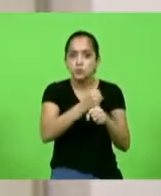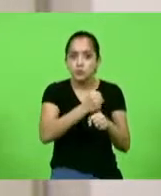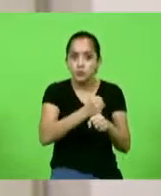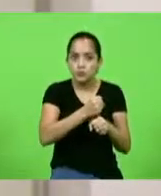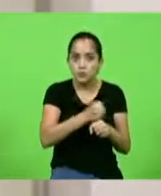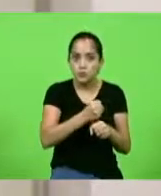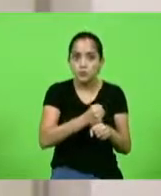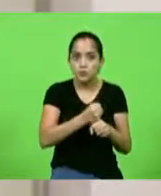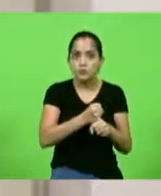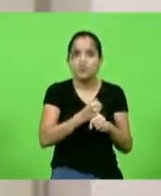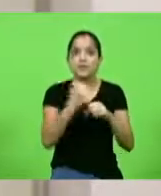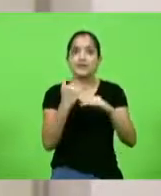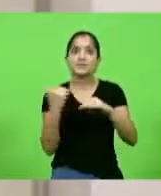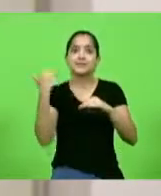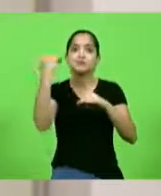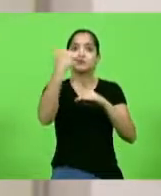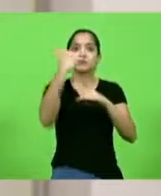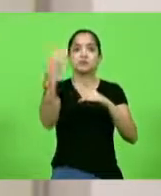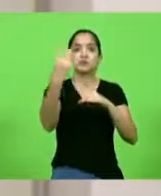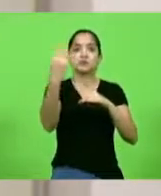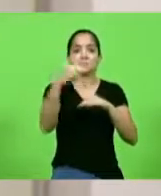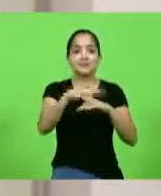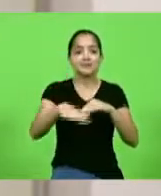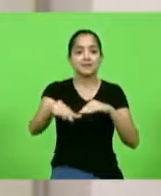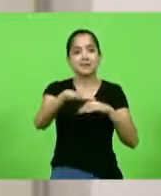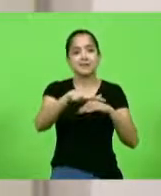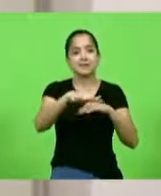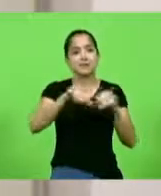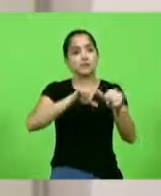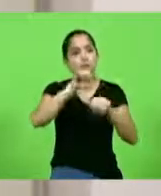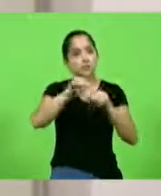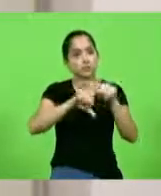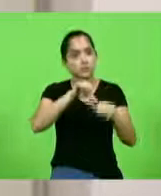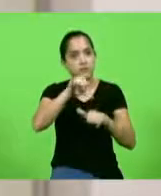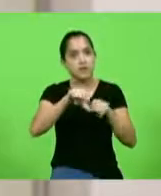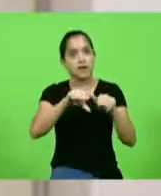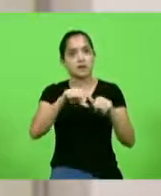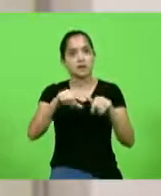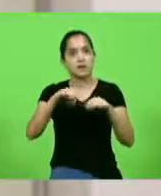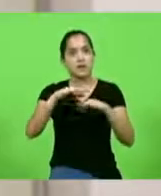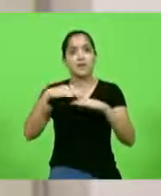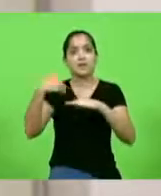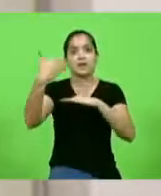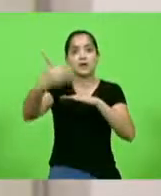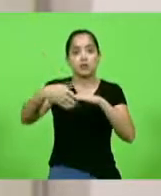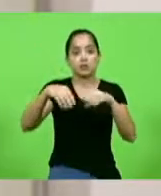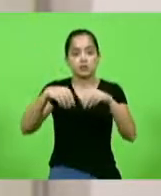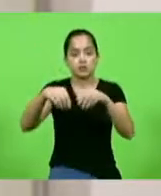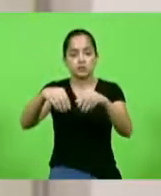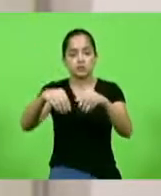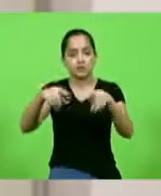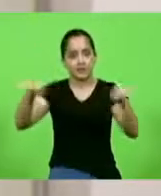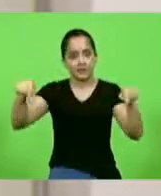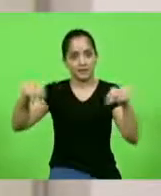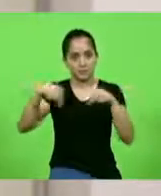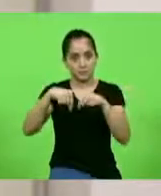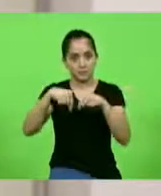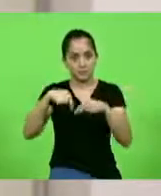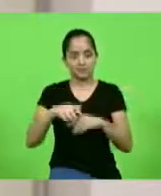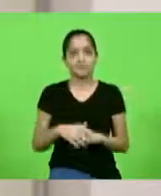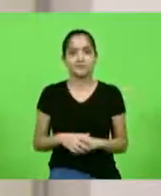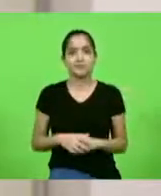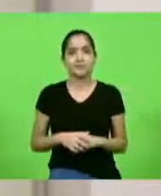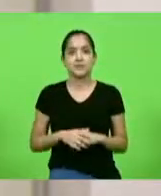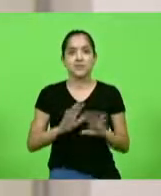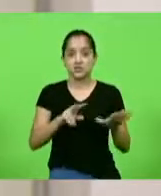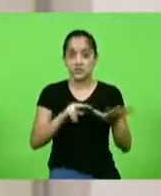acima do setor 3 do Vila Germânica e foi alterado para o terreno atrás do Galegão. Já na semana